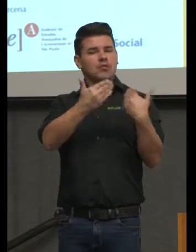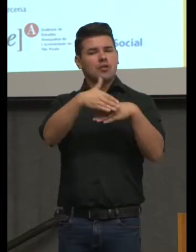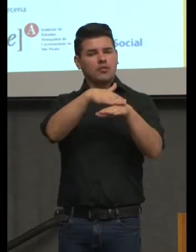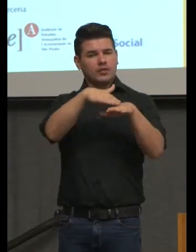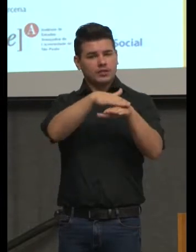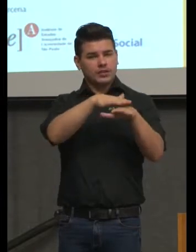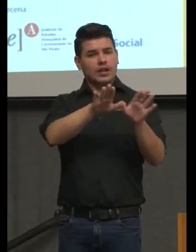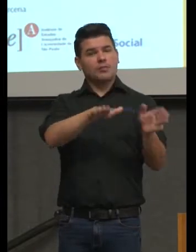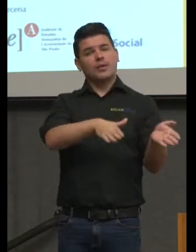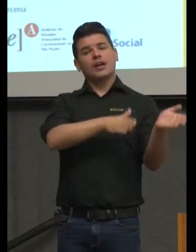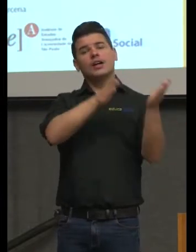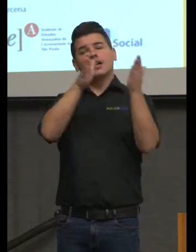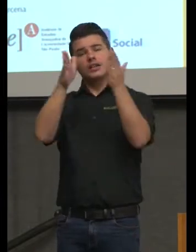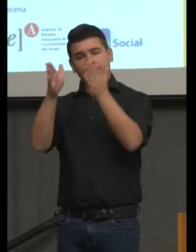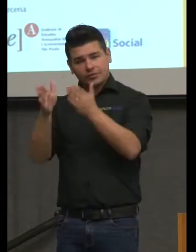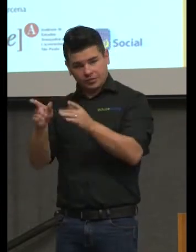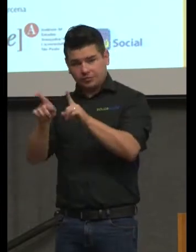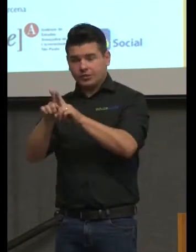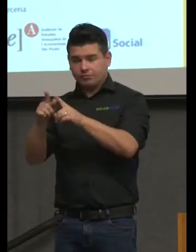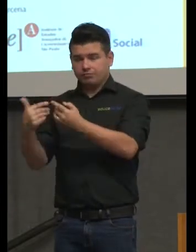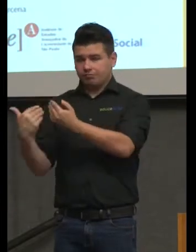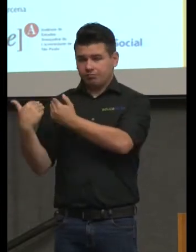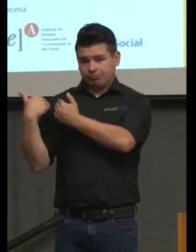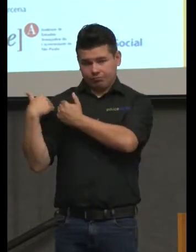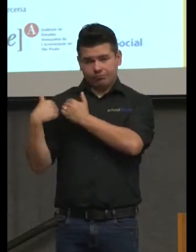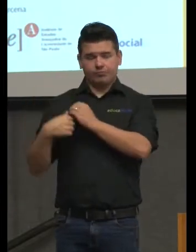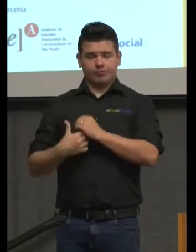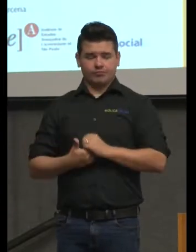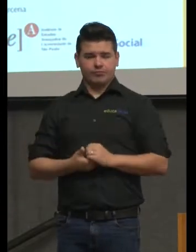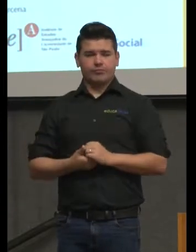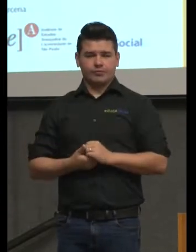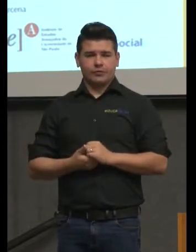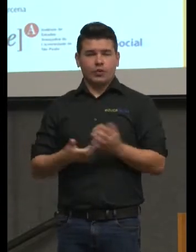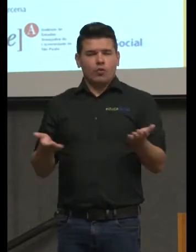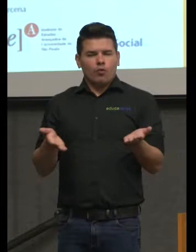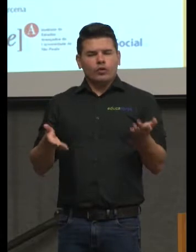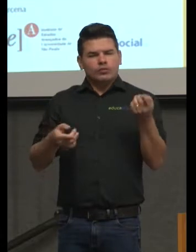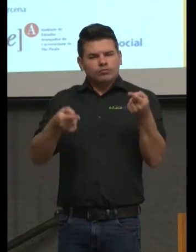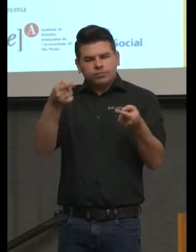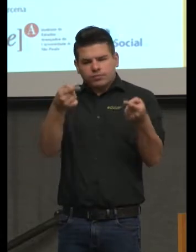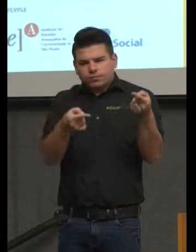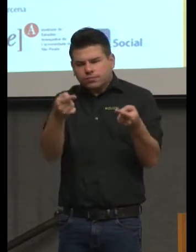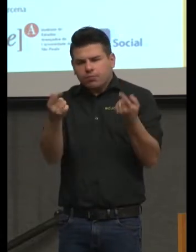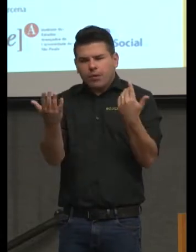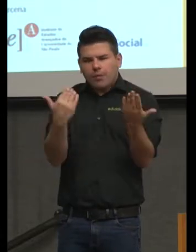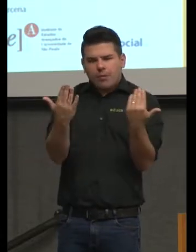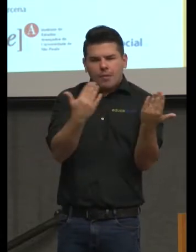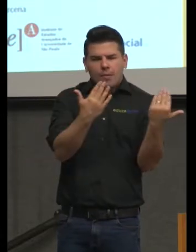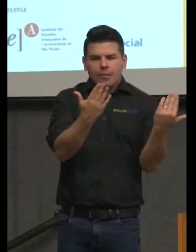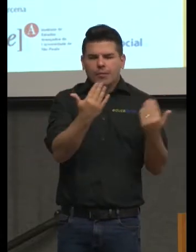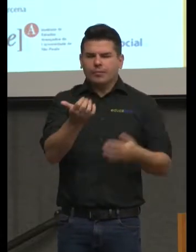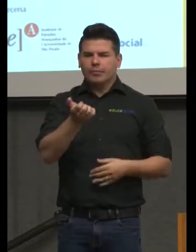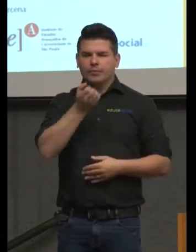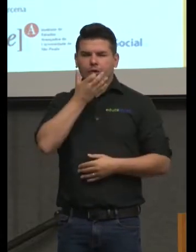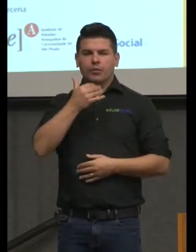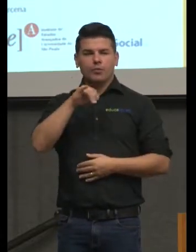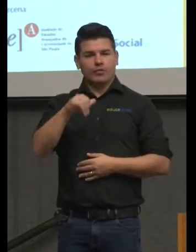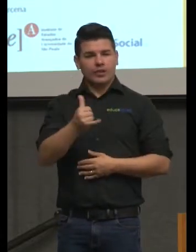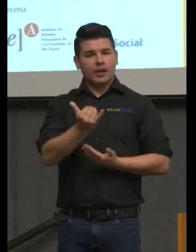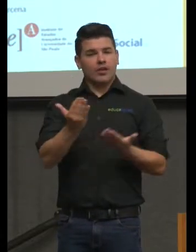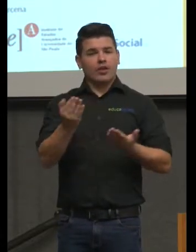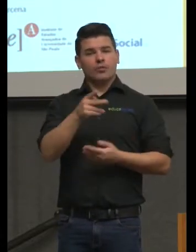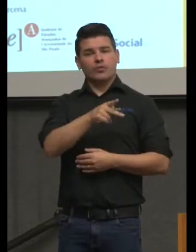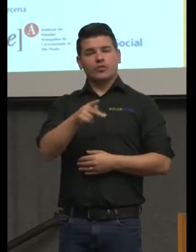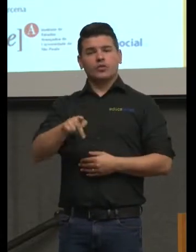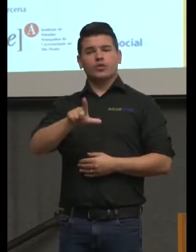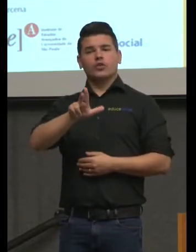bastante controvertidos de outro, e teremos, acho que, um dia de debate muito bom. Então, vou passar a palavra ao professor Luiz